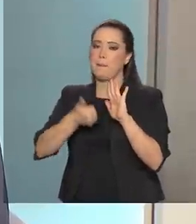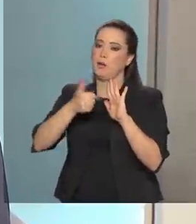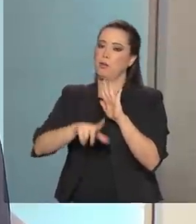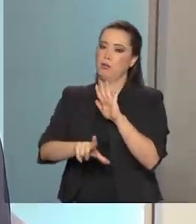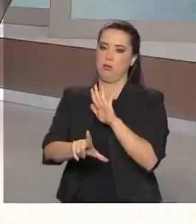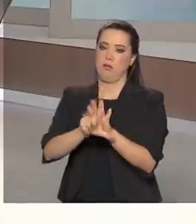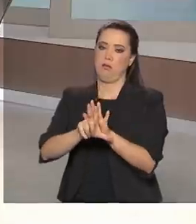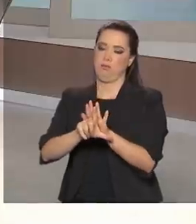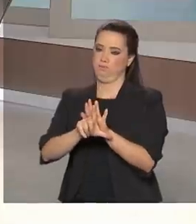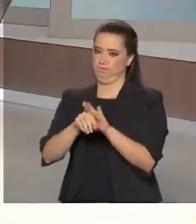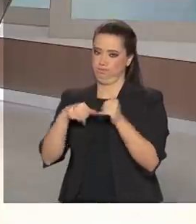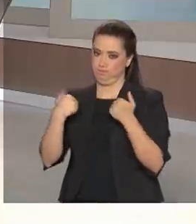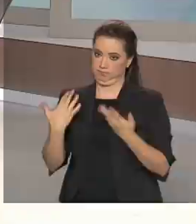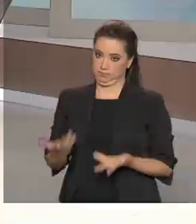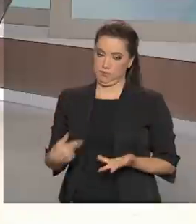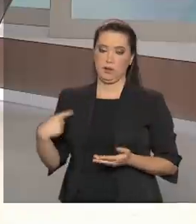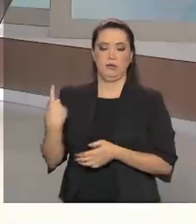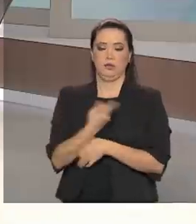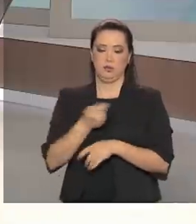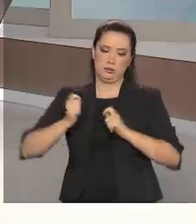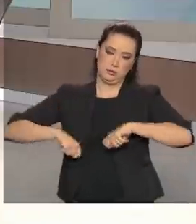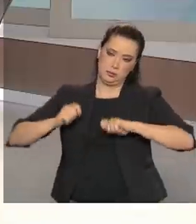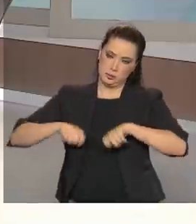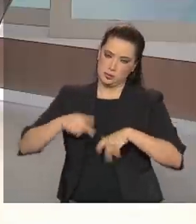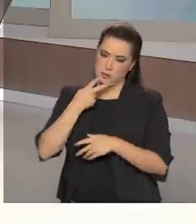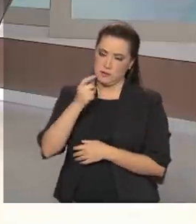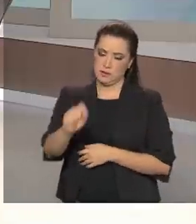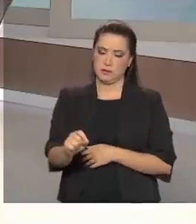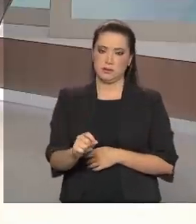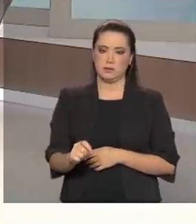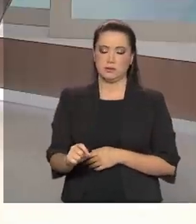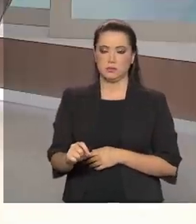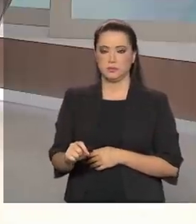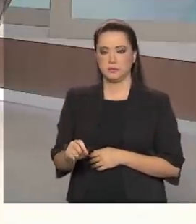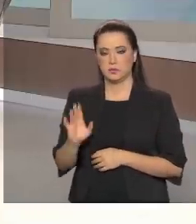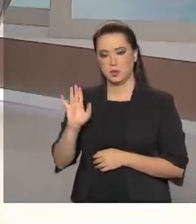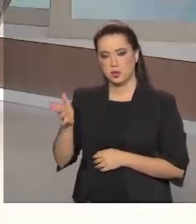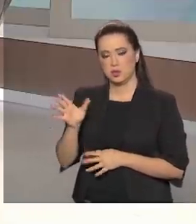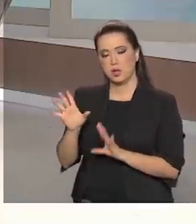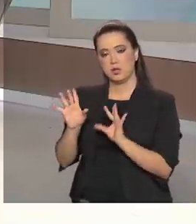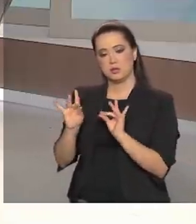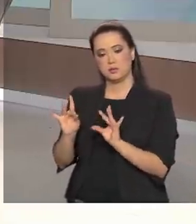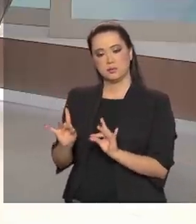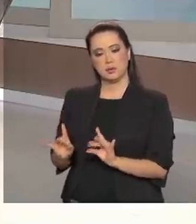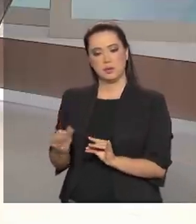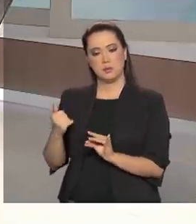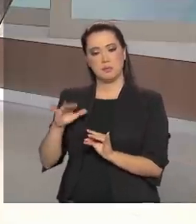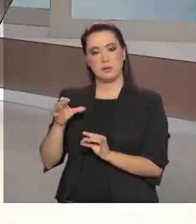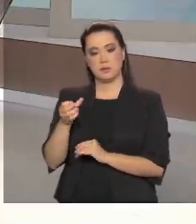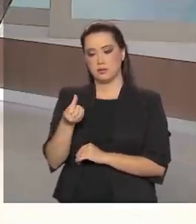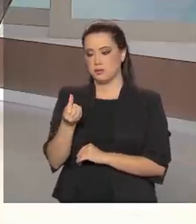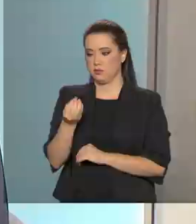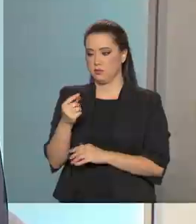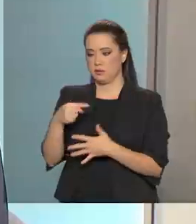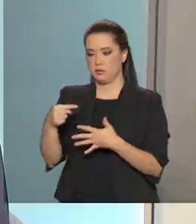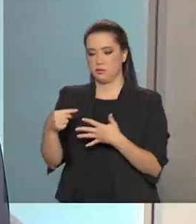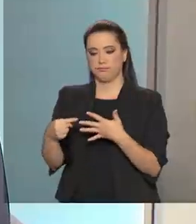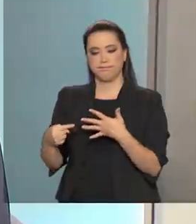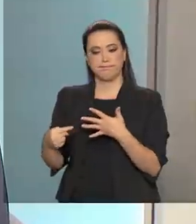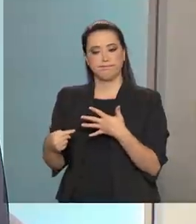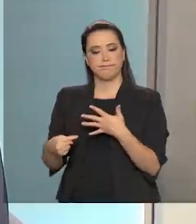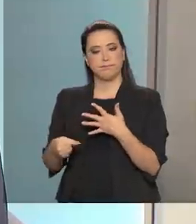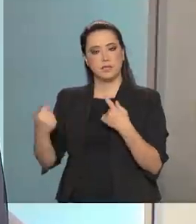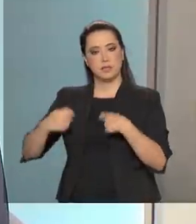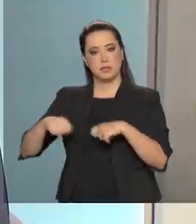E isso, nós podemos dizer que já elencamos mais de 60 pontos da lei que